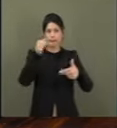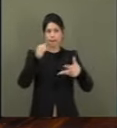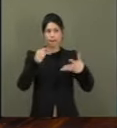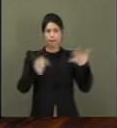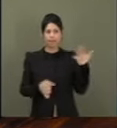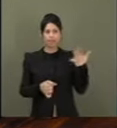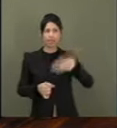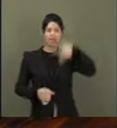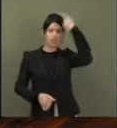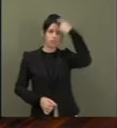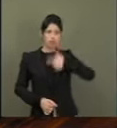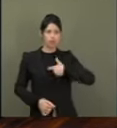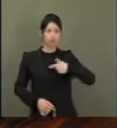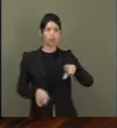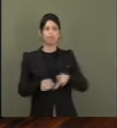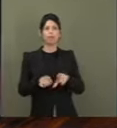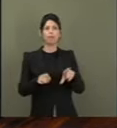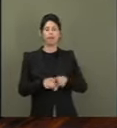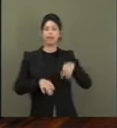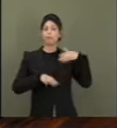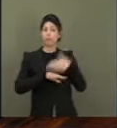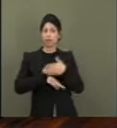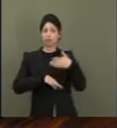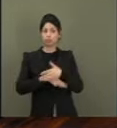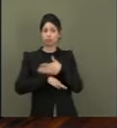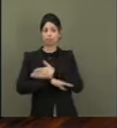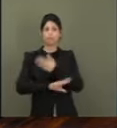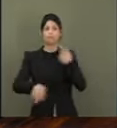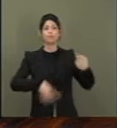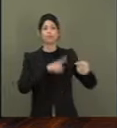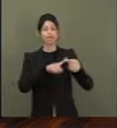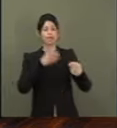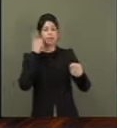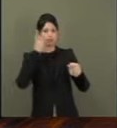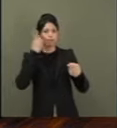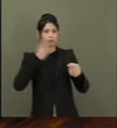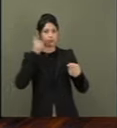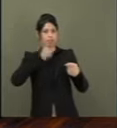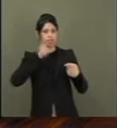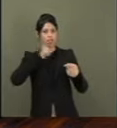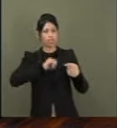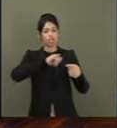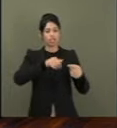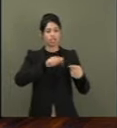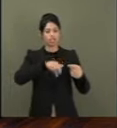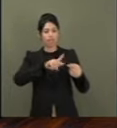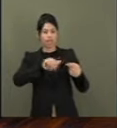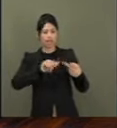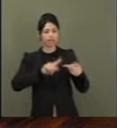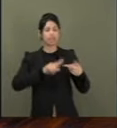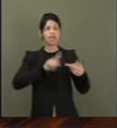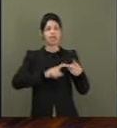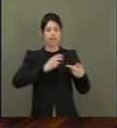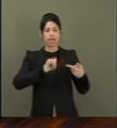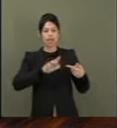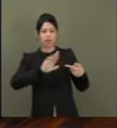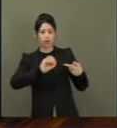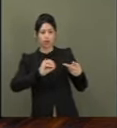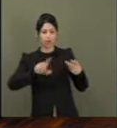Estava também presente deputada Jaque Rocha, Carol Bartola, Reginete Bispo,